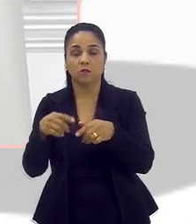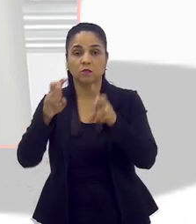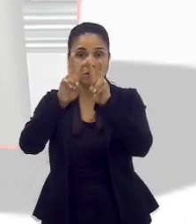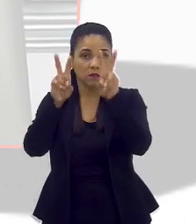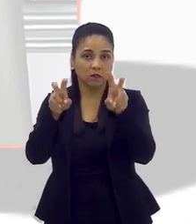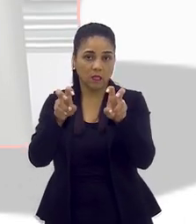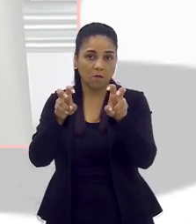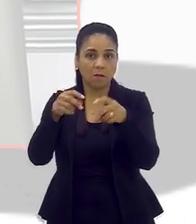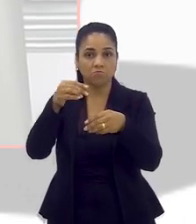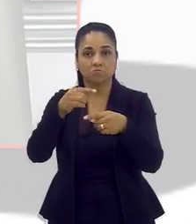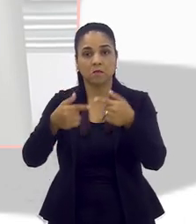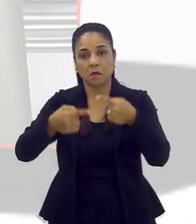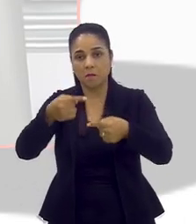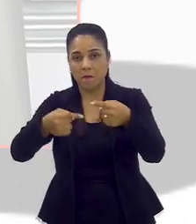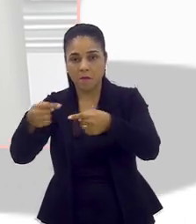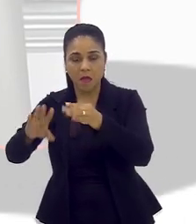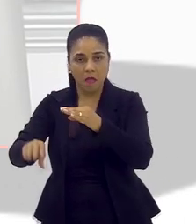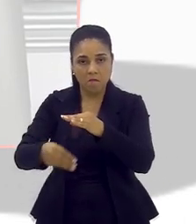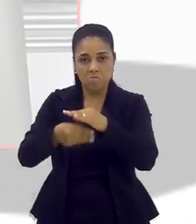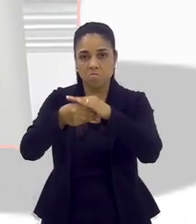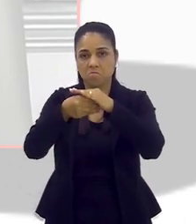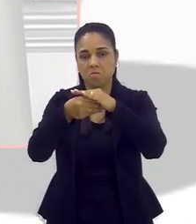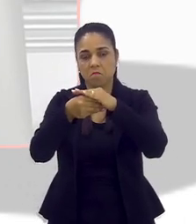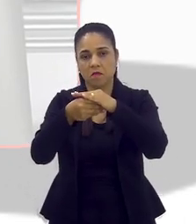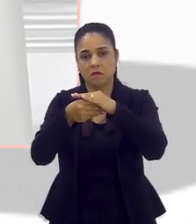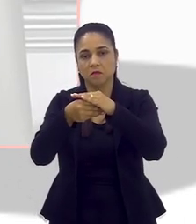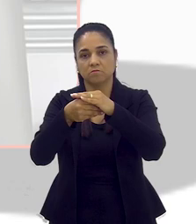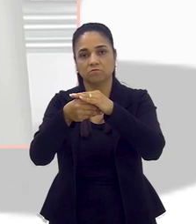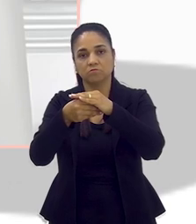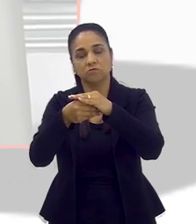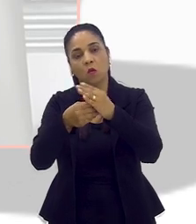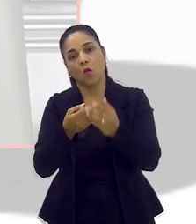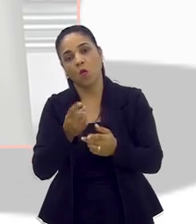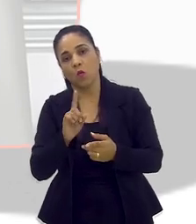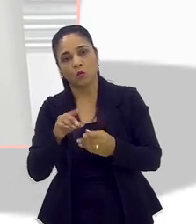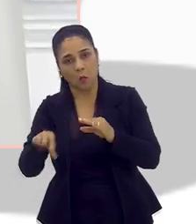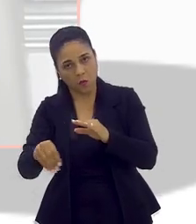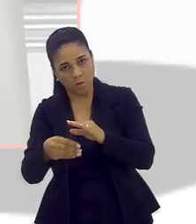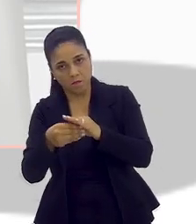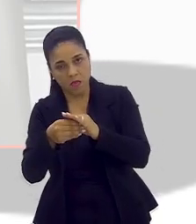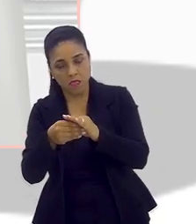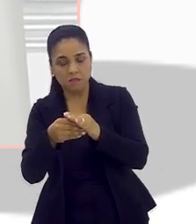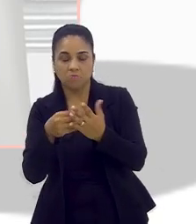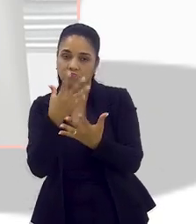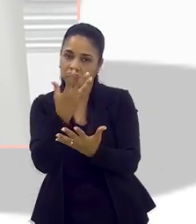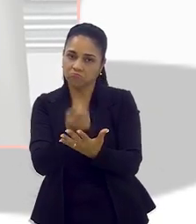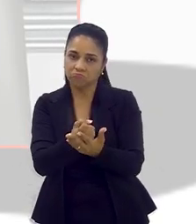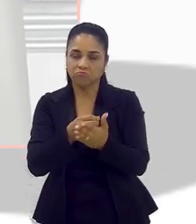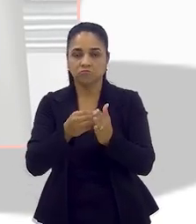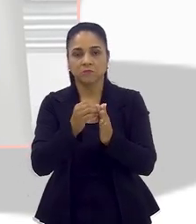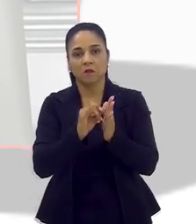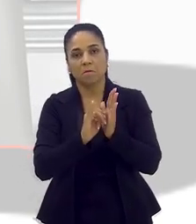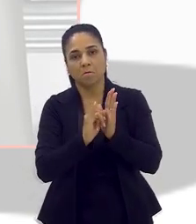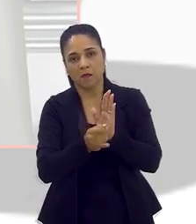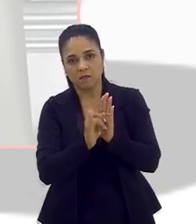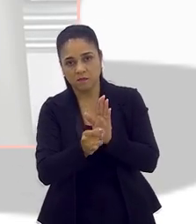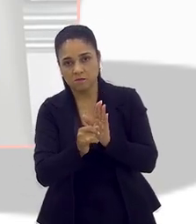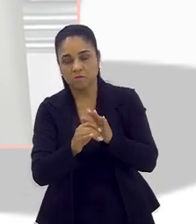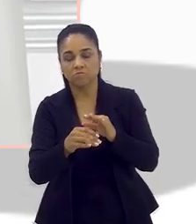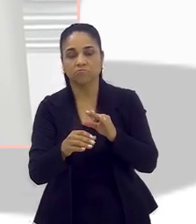que versam sobre o tema, e aí eles vão poder apresentar as emendas, apresentando as emendas ou não, parecer favorável ou não,